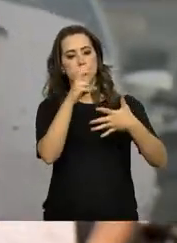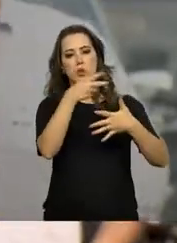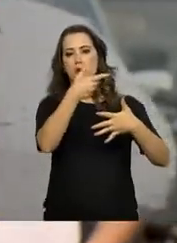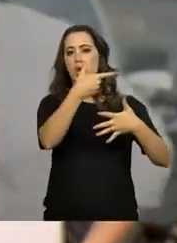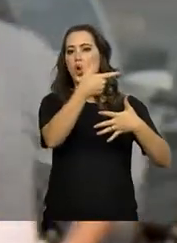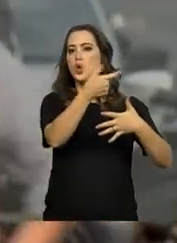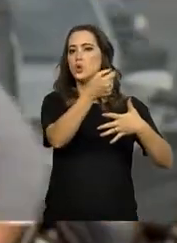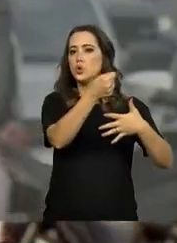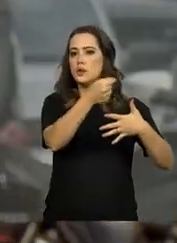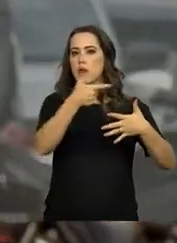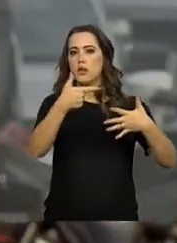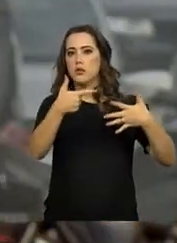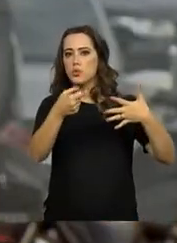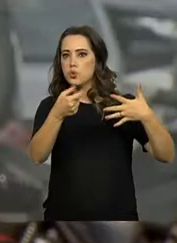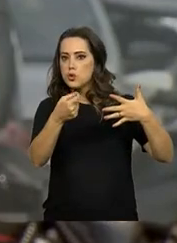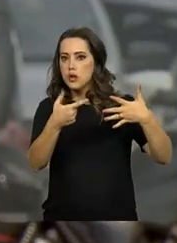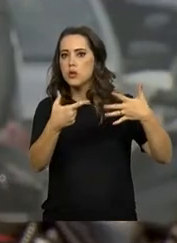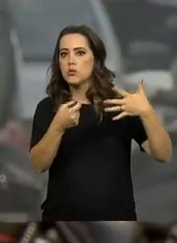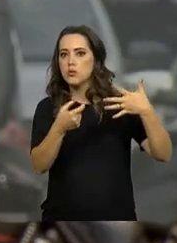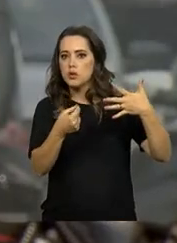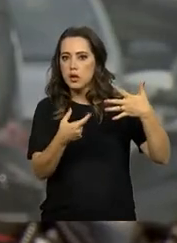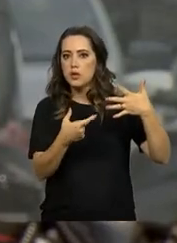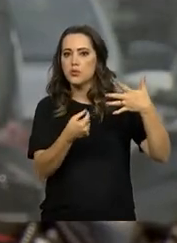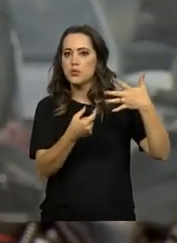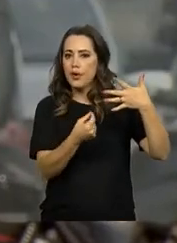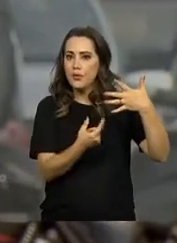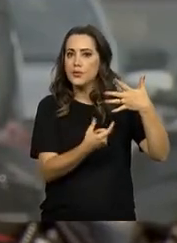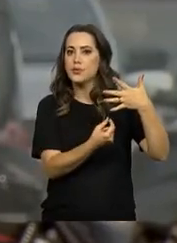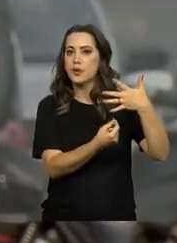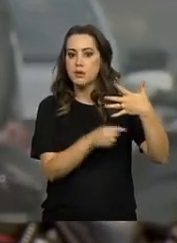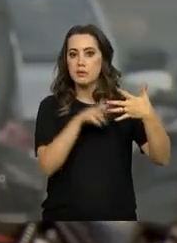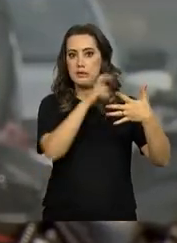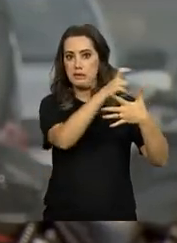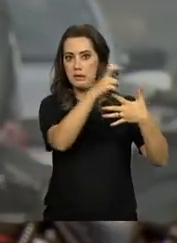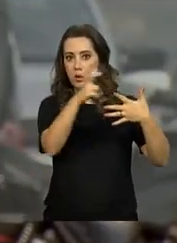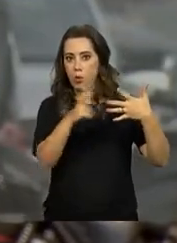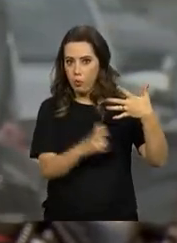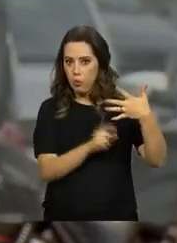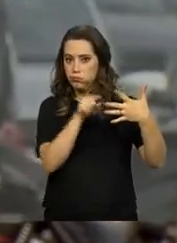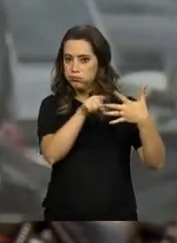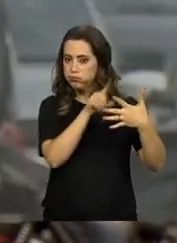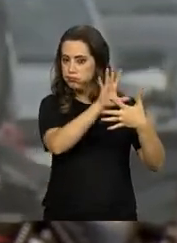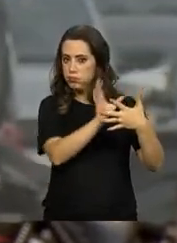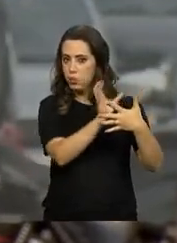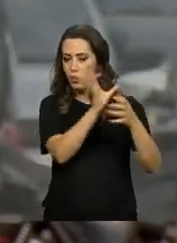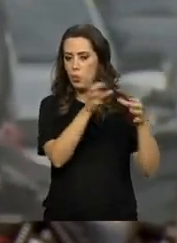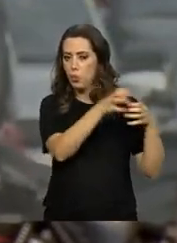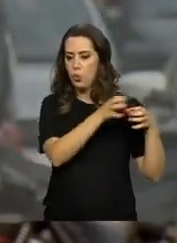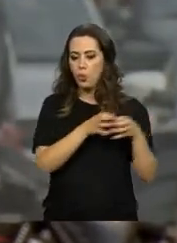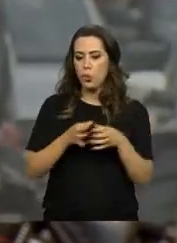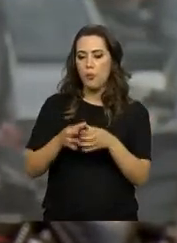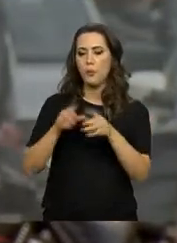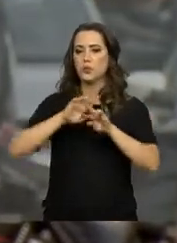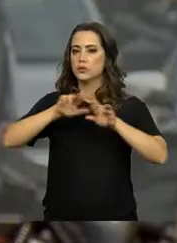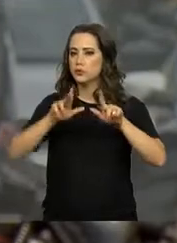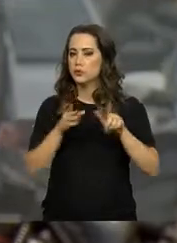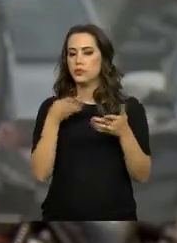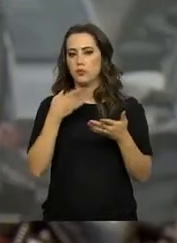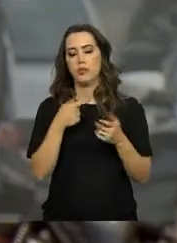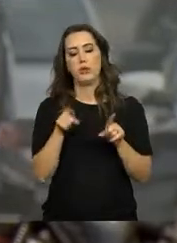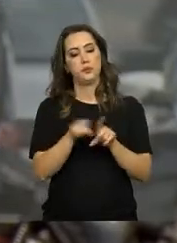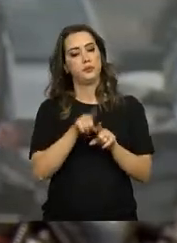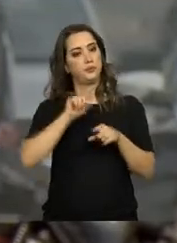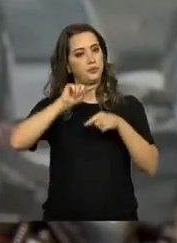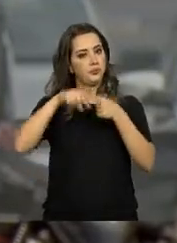avaliadas, que vão do domínio do português formal, a aplicação de conceitos de várias áreas do conhecimento na argumentação.